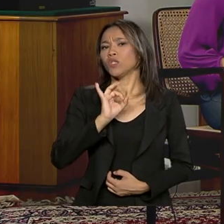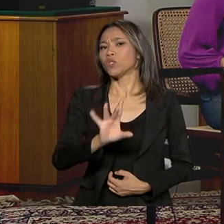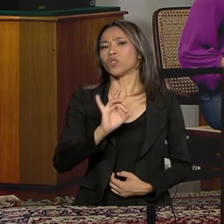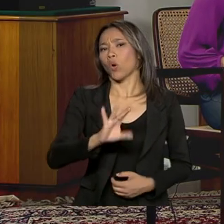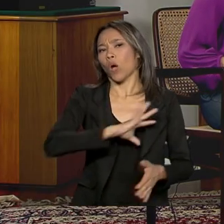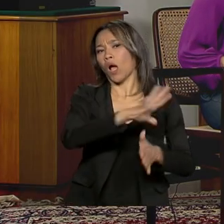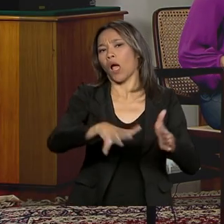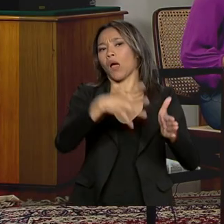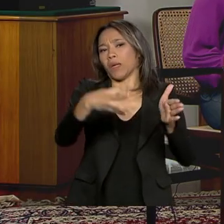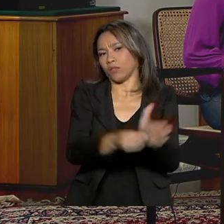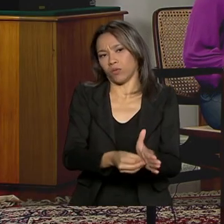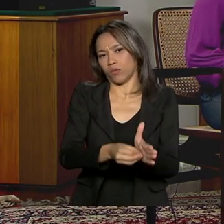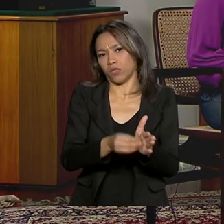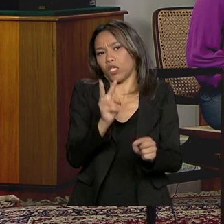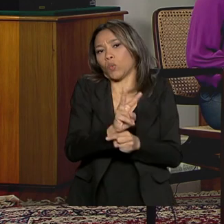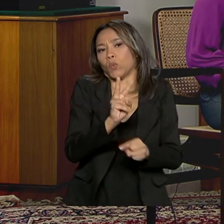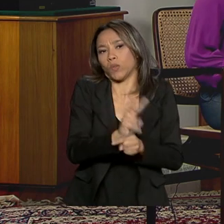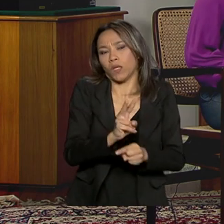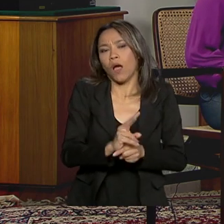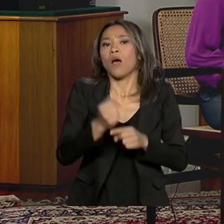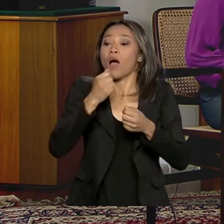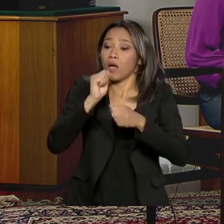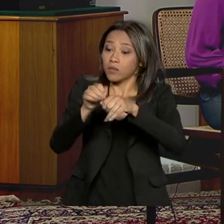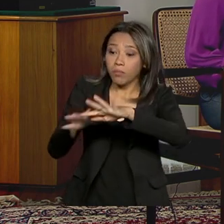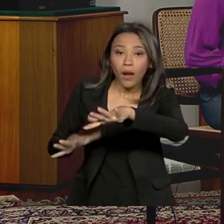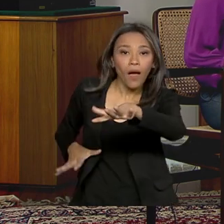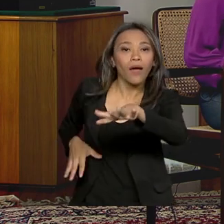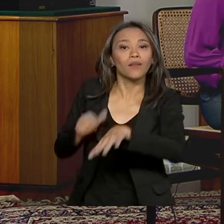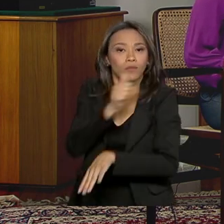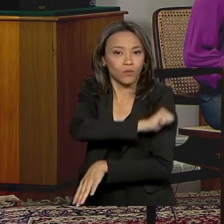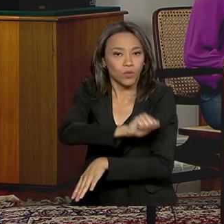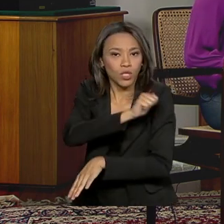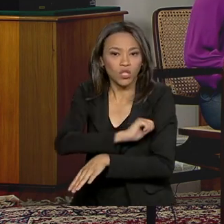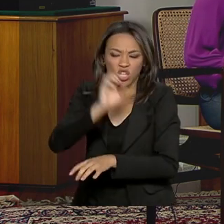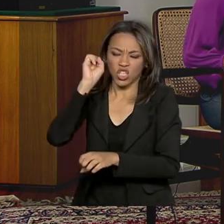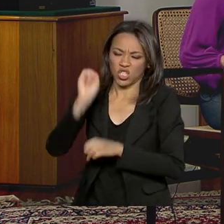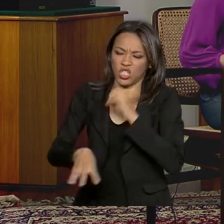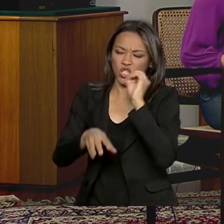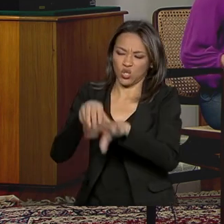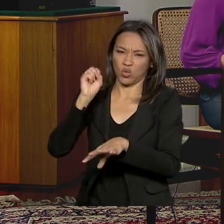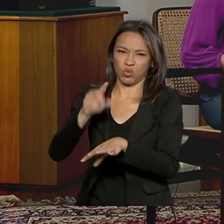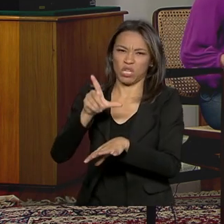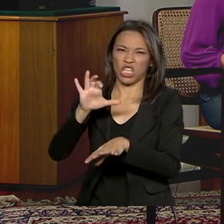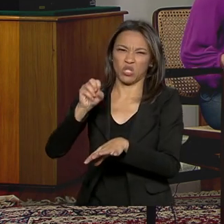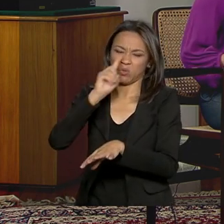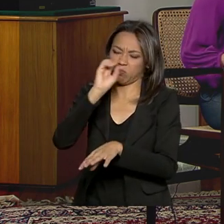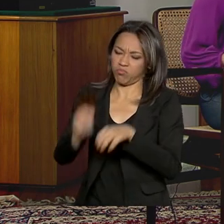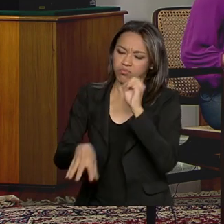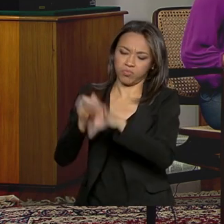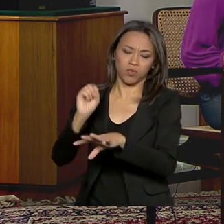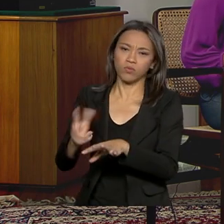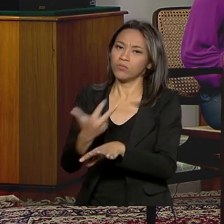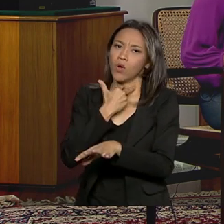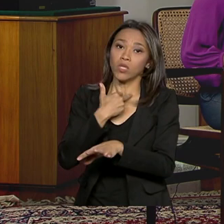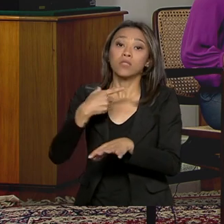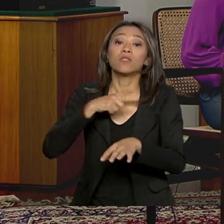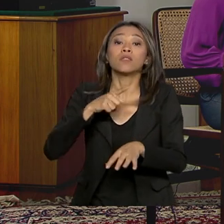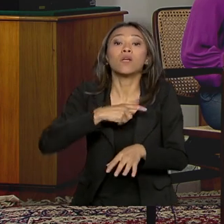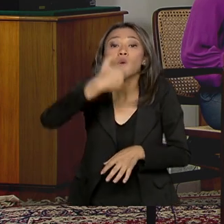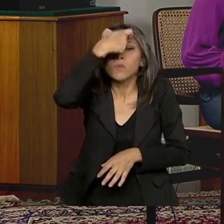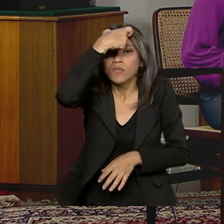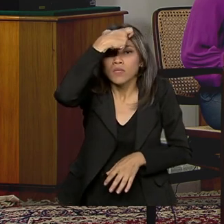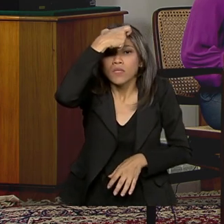preservar. Você tem que preservar as praias do Rio de Janeiro, pode jogar lixo na praia. É uma consciência ambiental